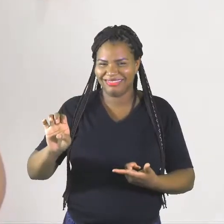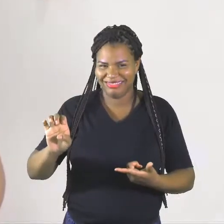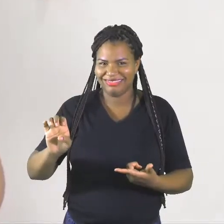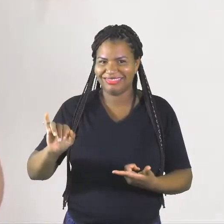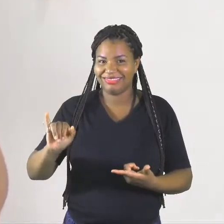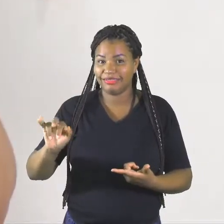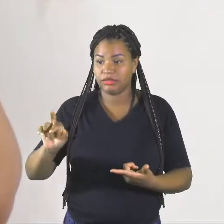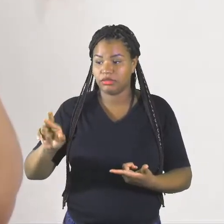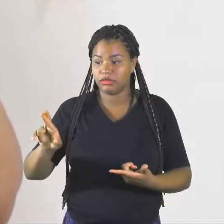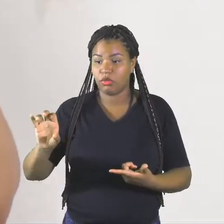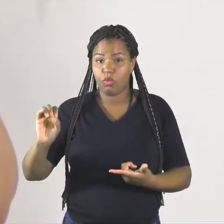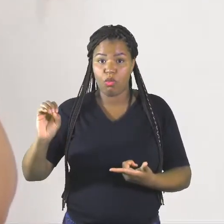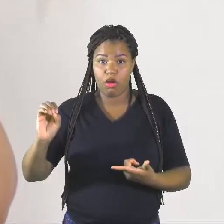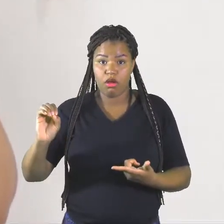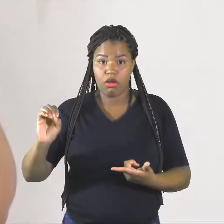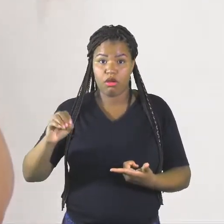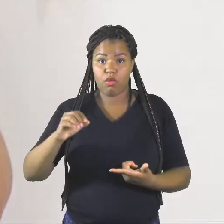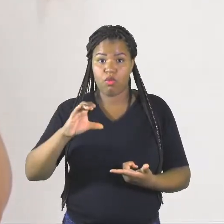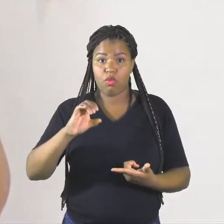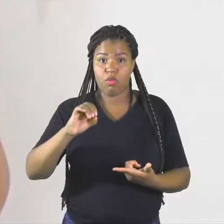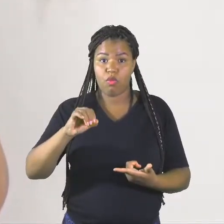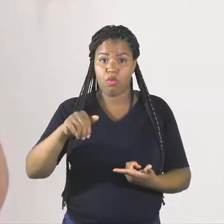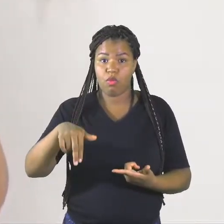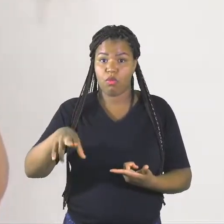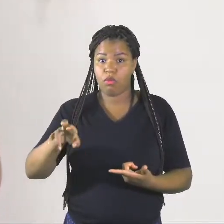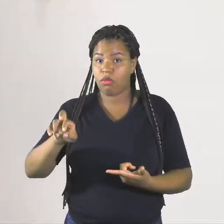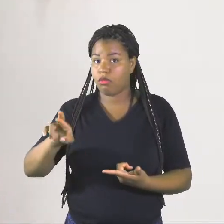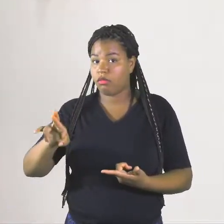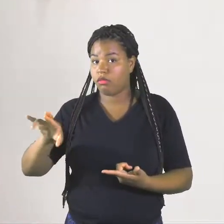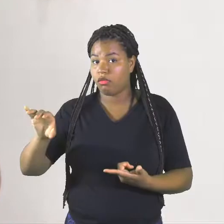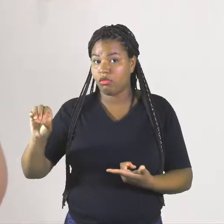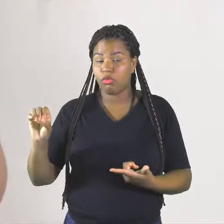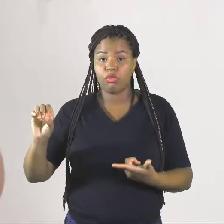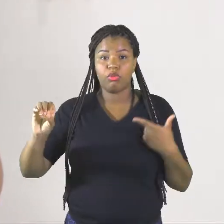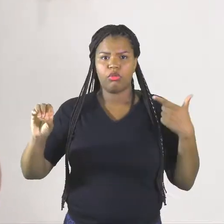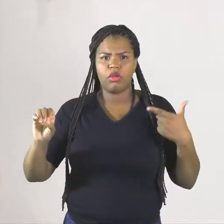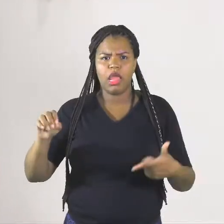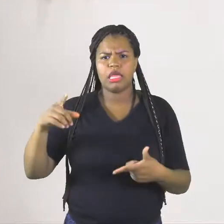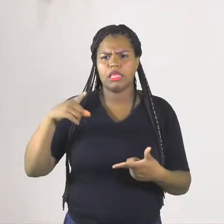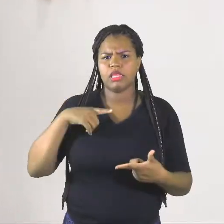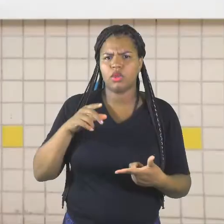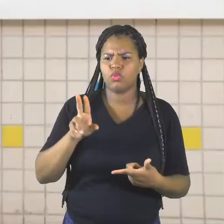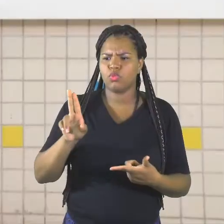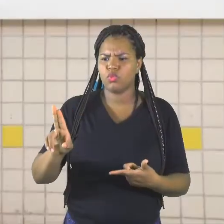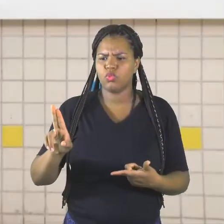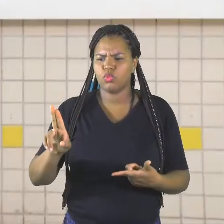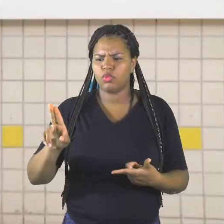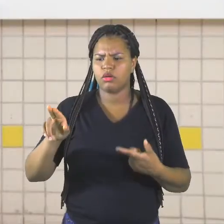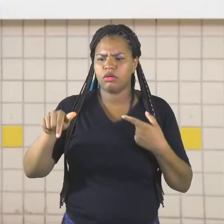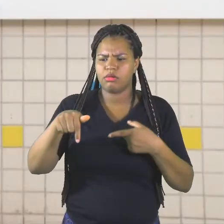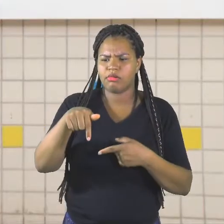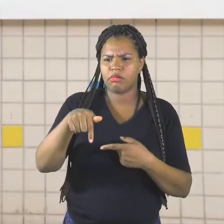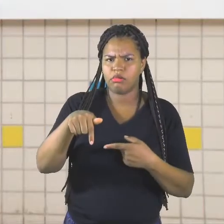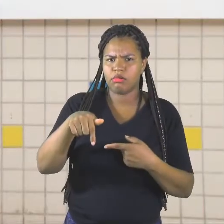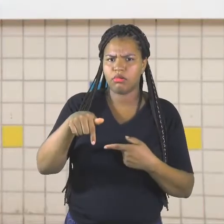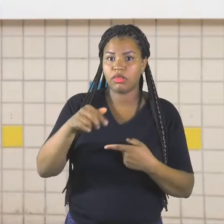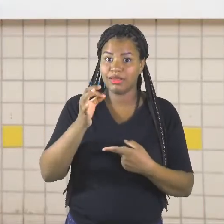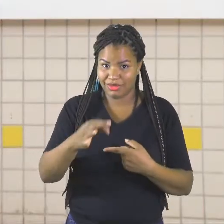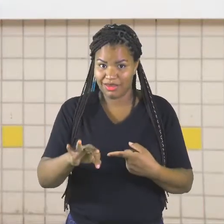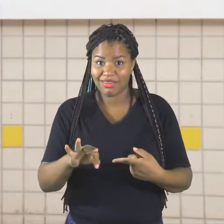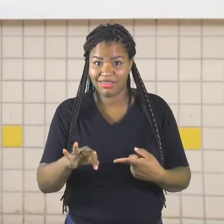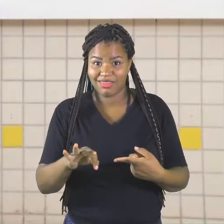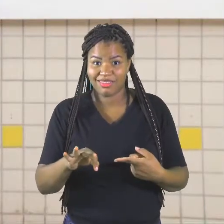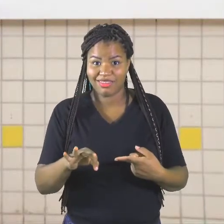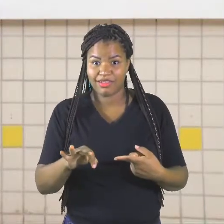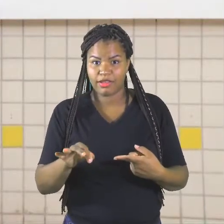Queiro. Coqueiro. Tá certo? Tem o U perto do Q? Tem. Tá certo? Você